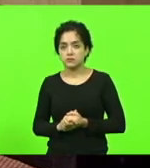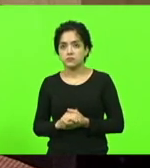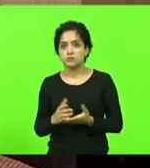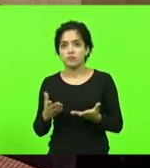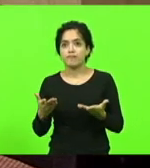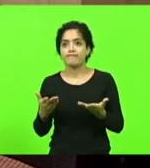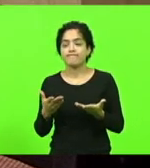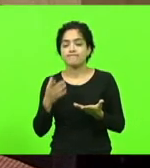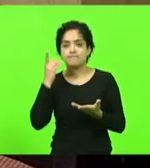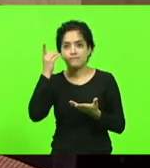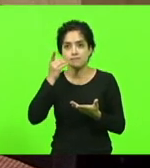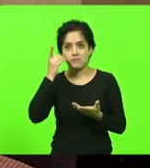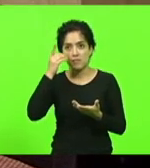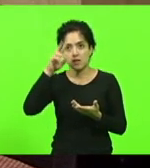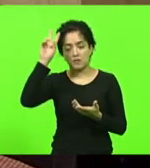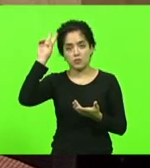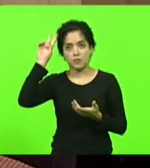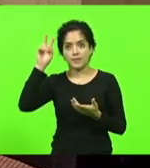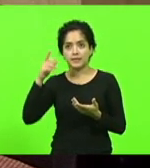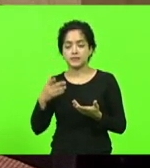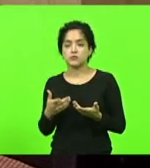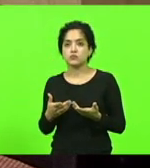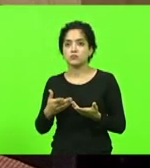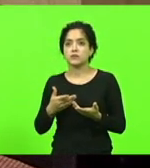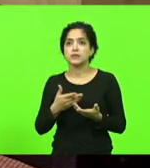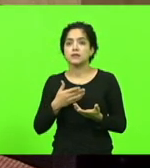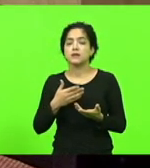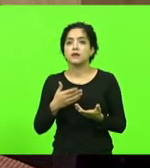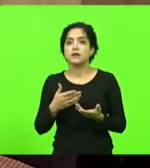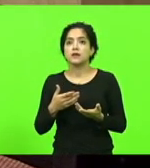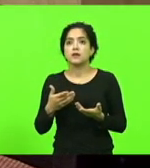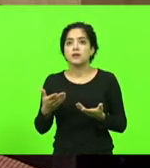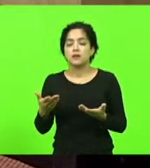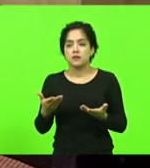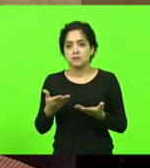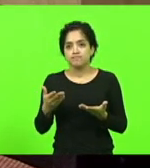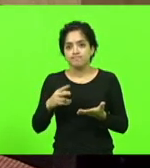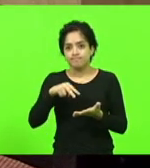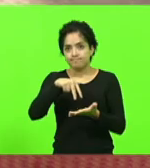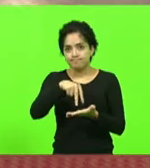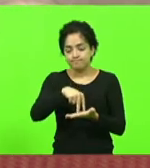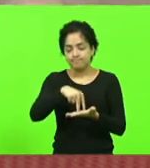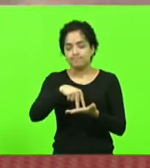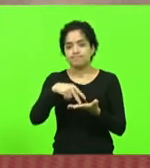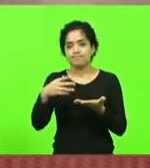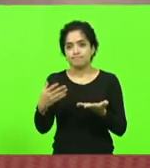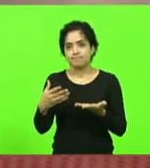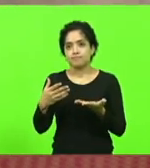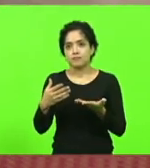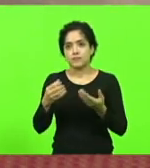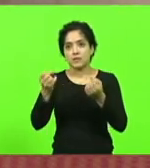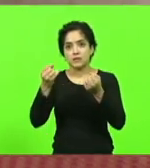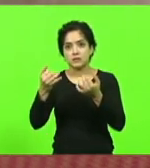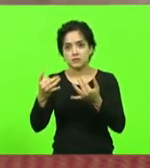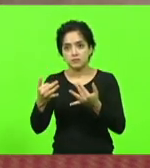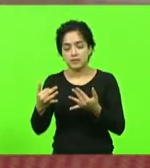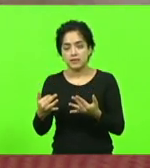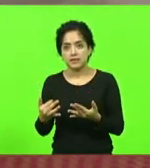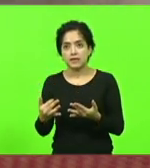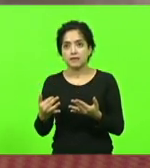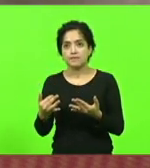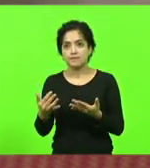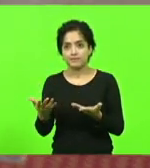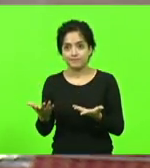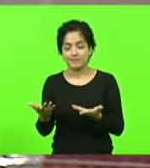senhoras e senhores parlamentares eu também venho aqui me posicionar a respeito de uma situação tão